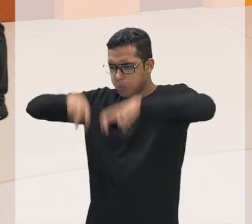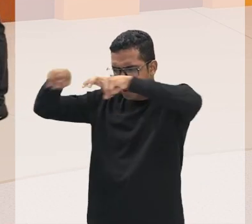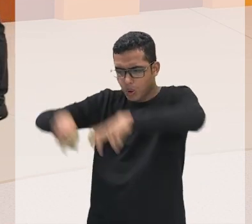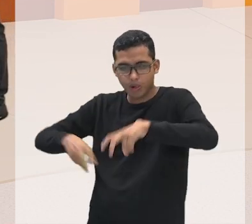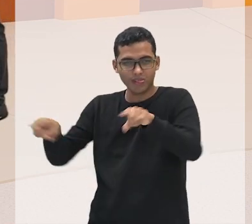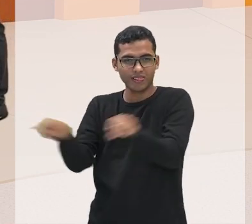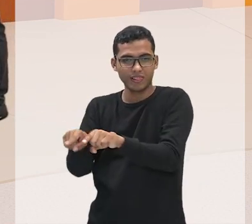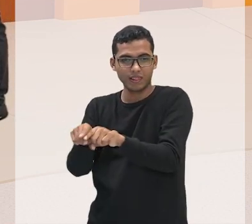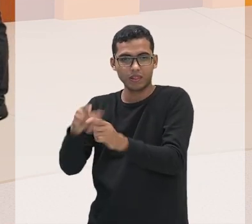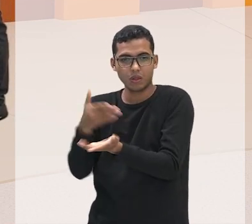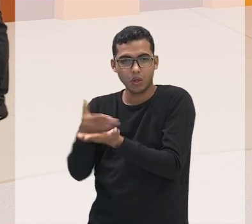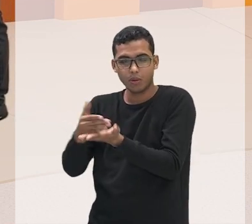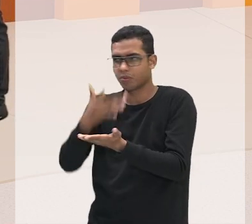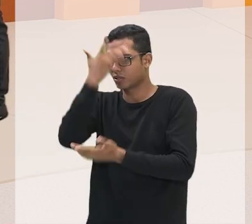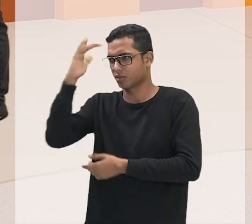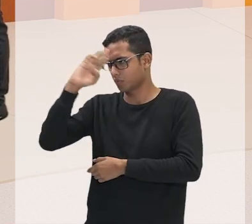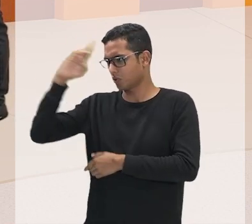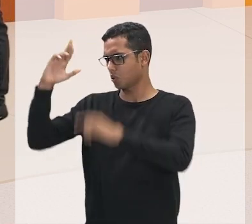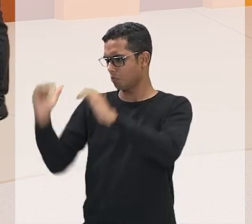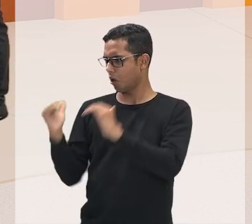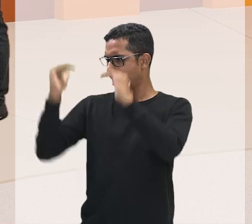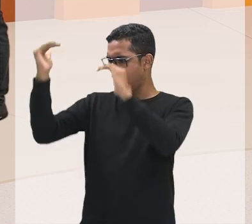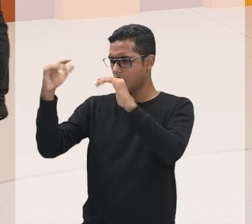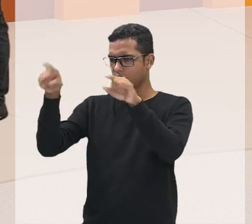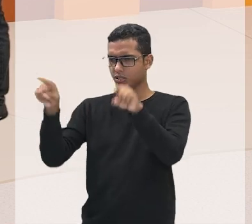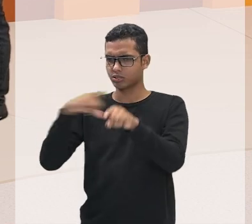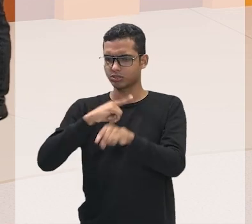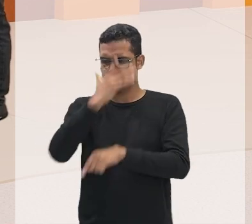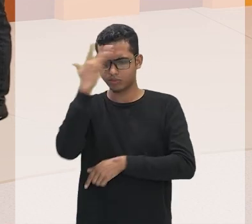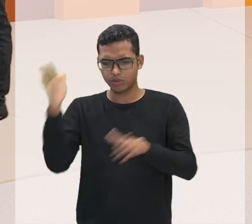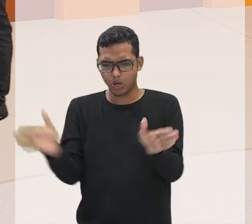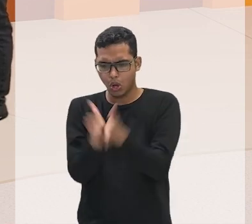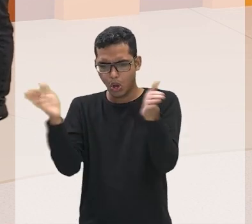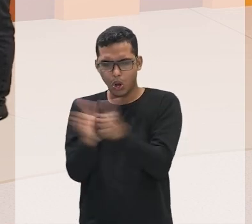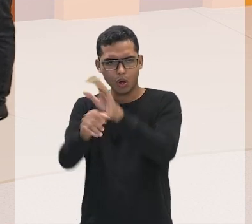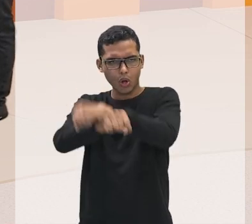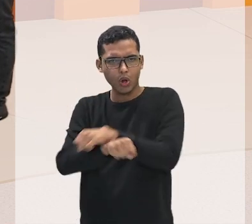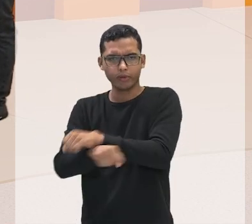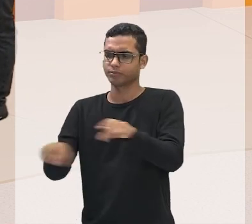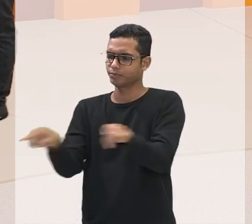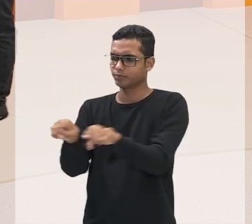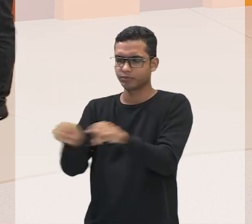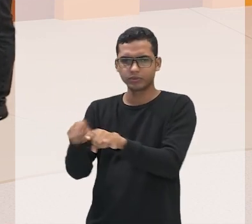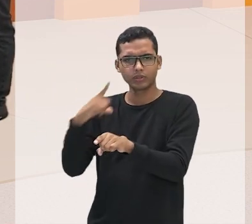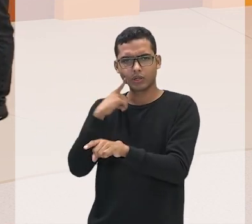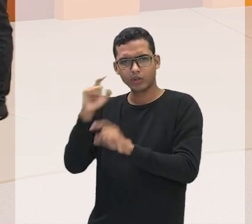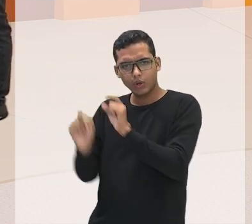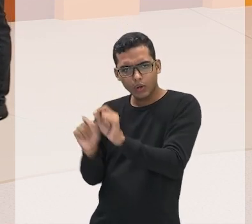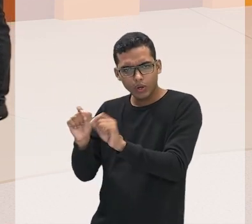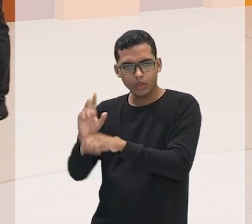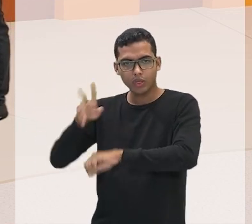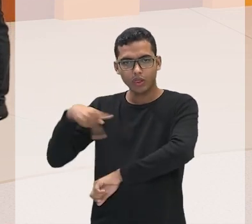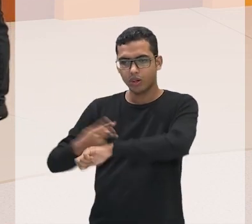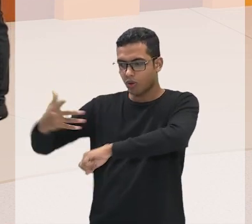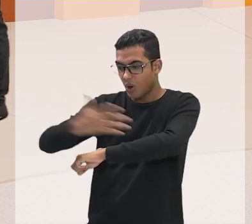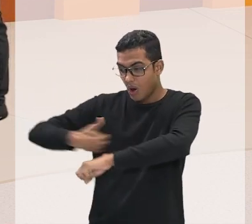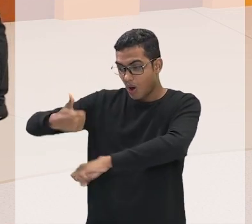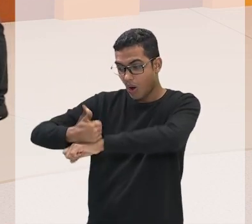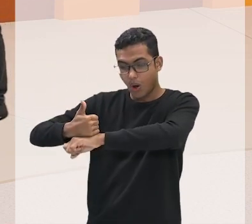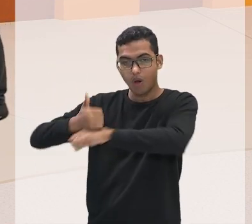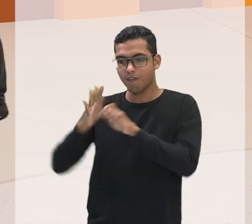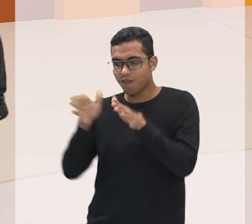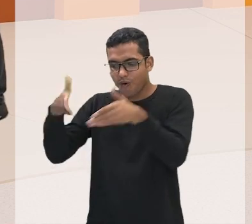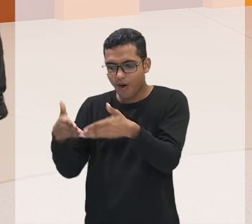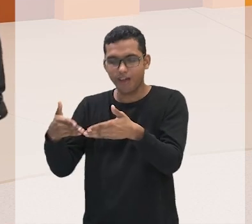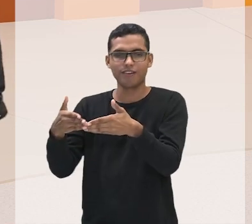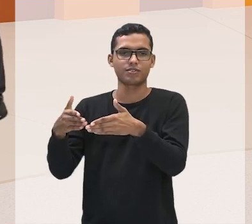aí, né? Somado a isso, a economia colonial, ela vai ser fincada na escravidão. Então, nós vamos ter três